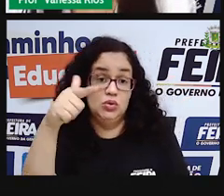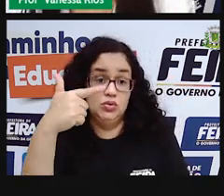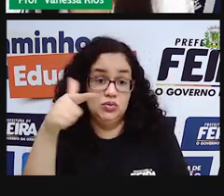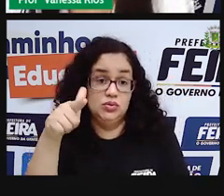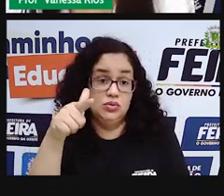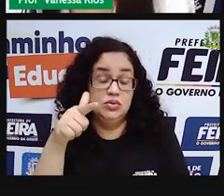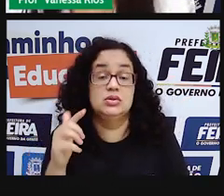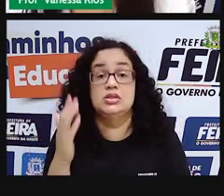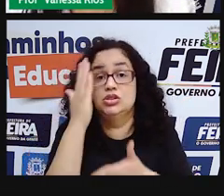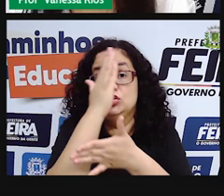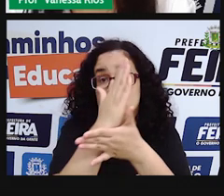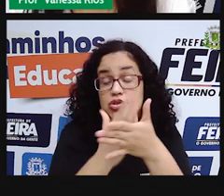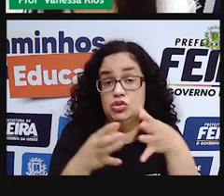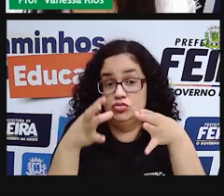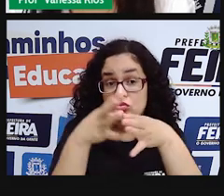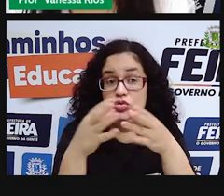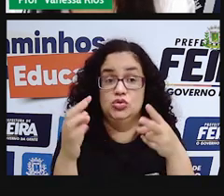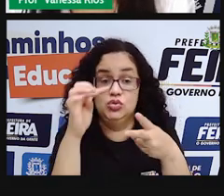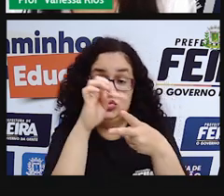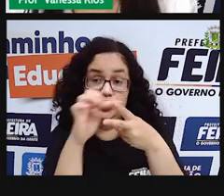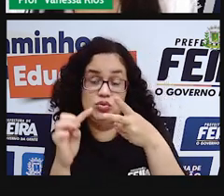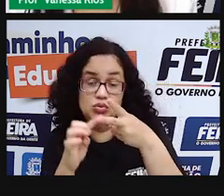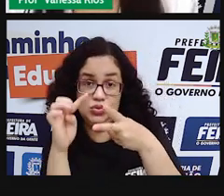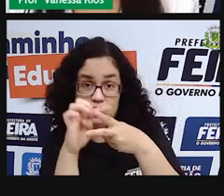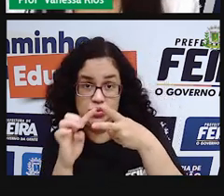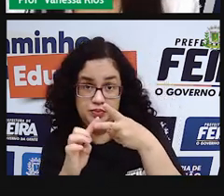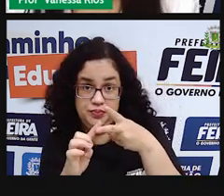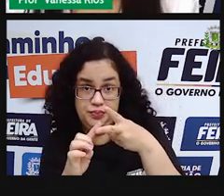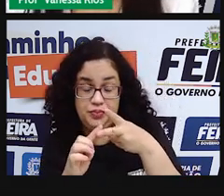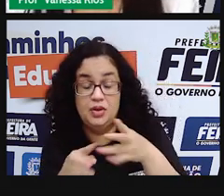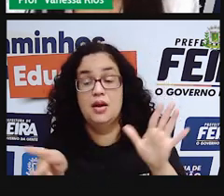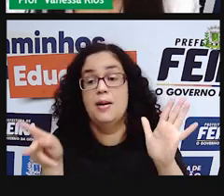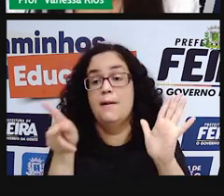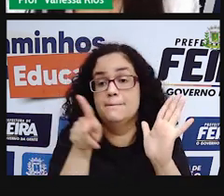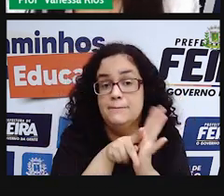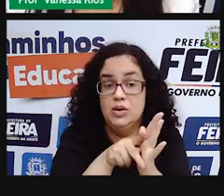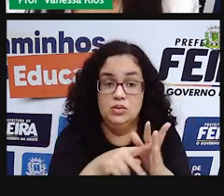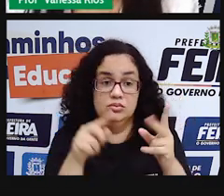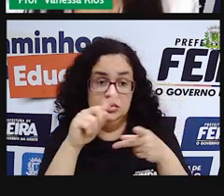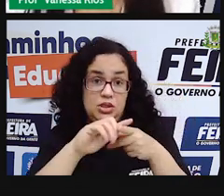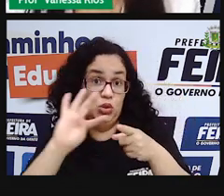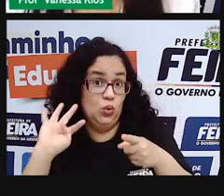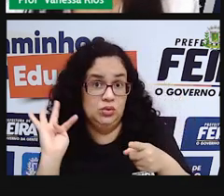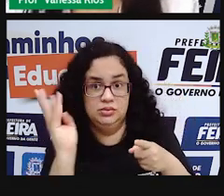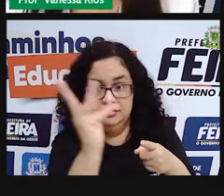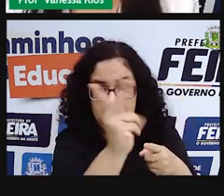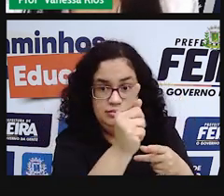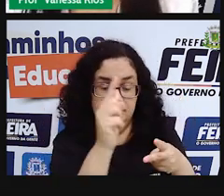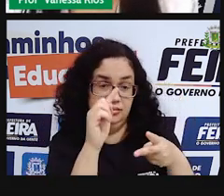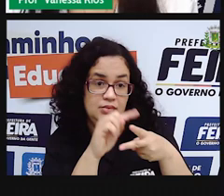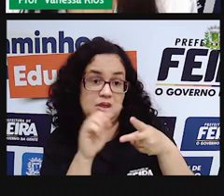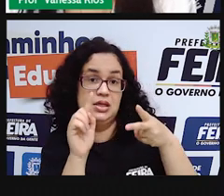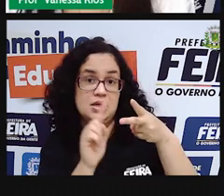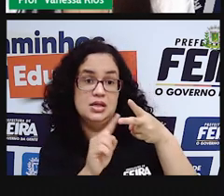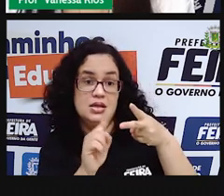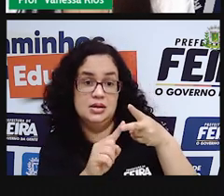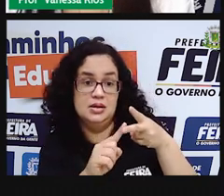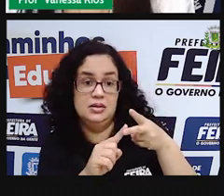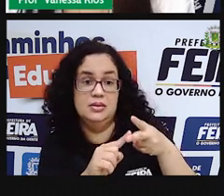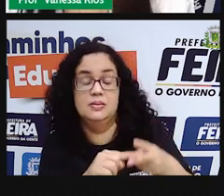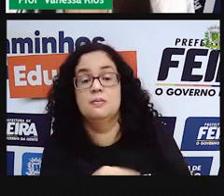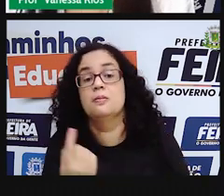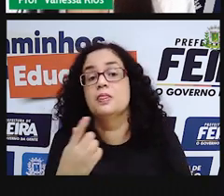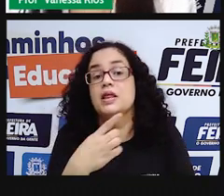elas são divididas em dois grupos principais. Que são as propriedades gerais, que são propriedades que